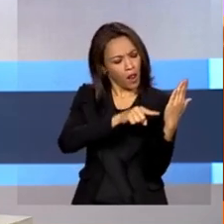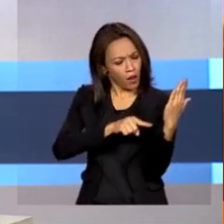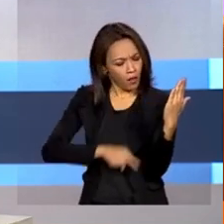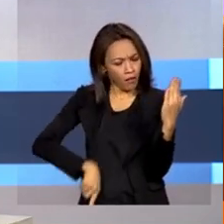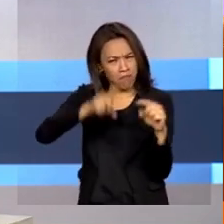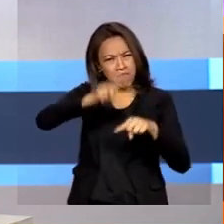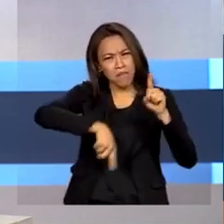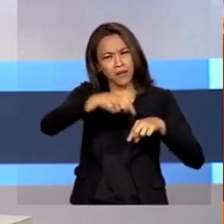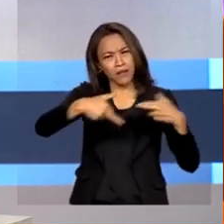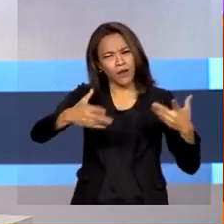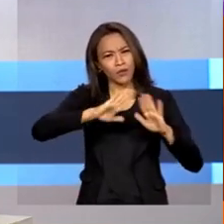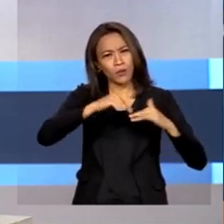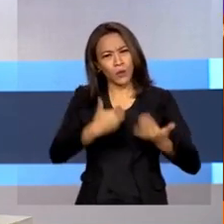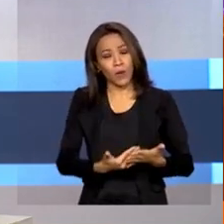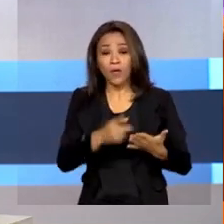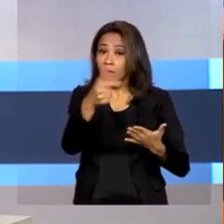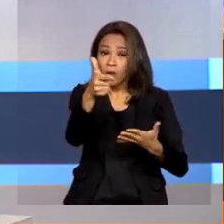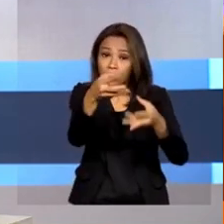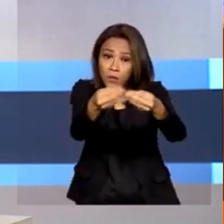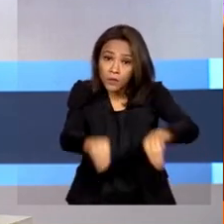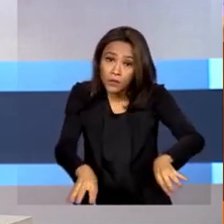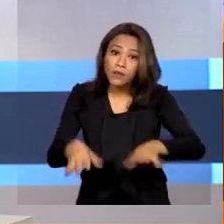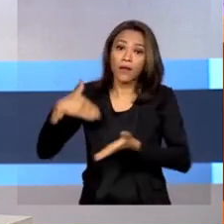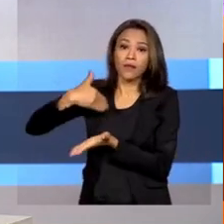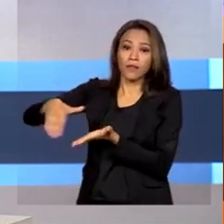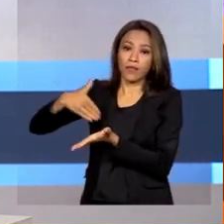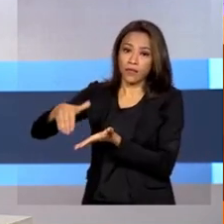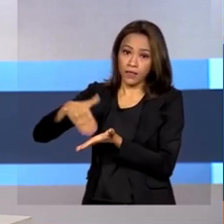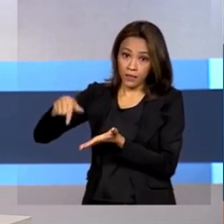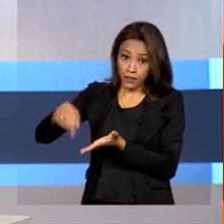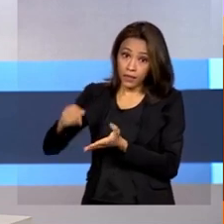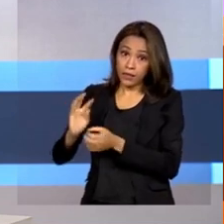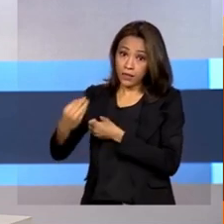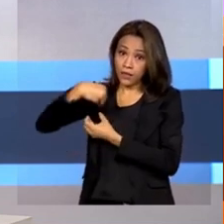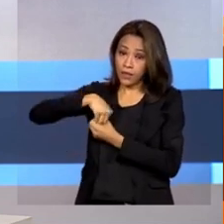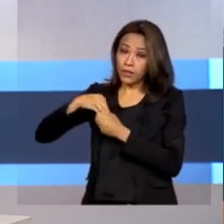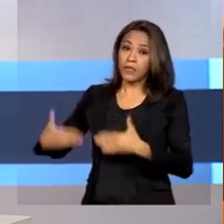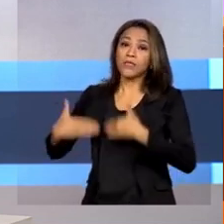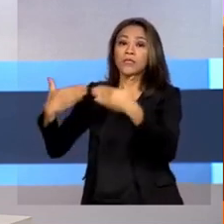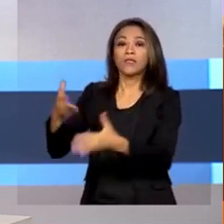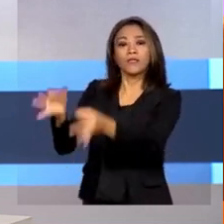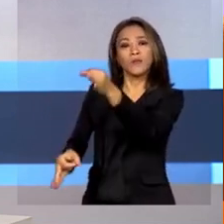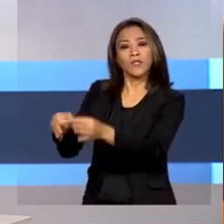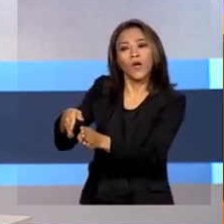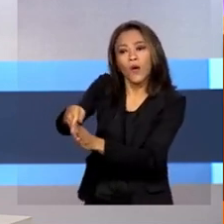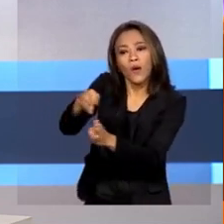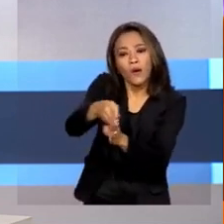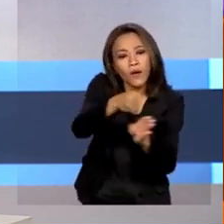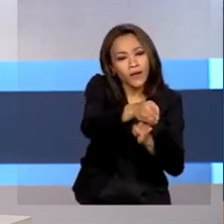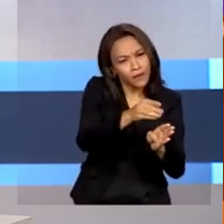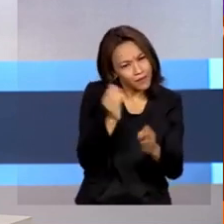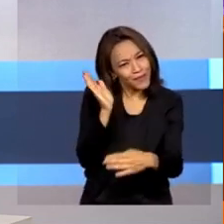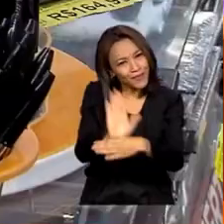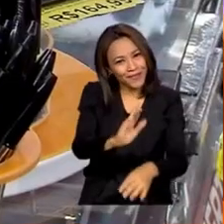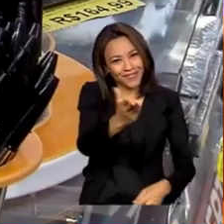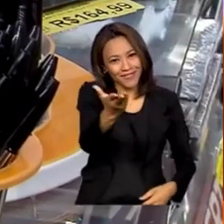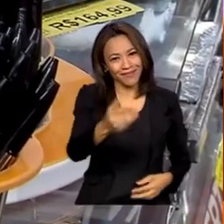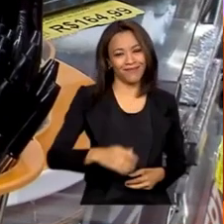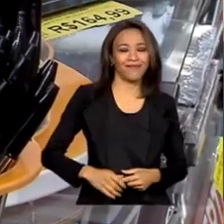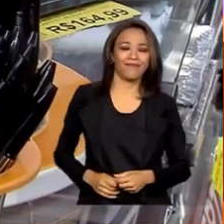não ter prejuízos, a Secretaria Nacional do Consumidor do Ministério da Justiça traz orientações que podem te ajudar.